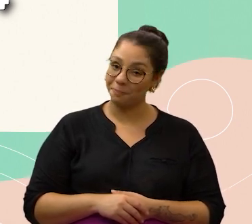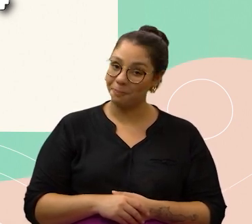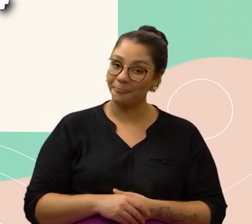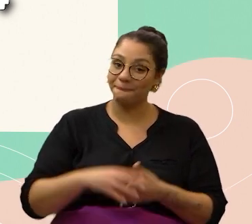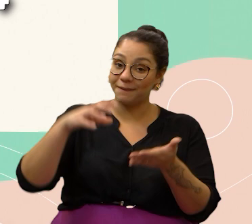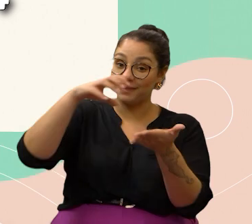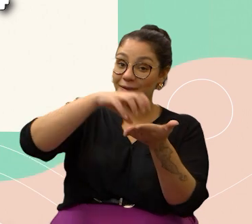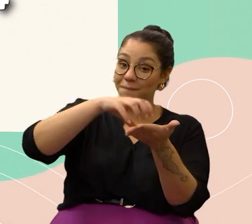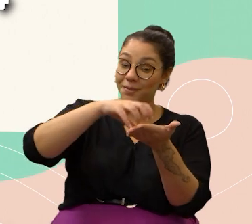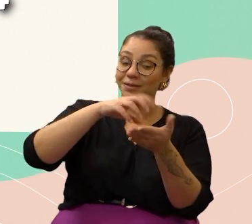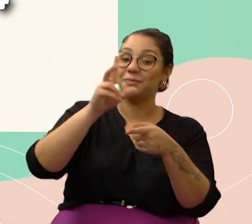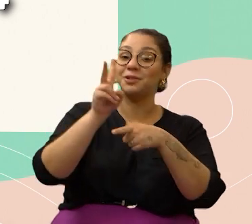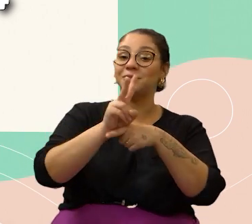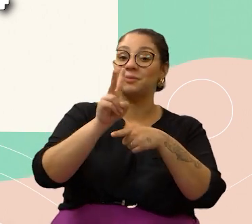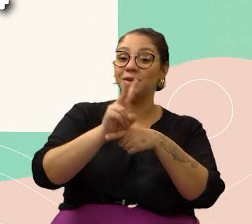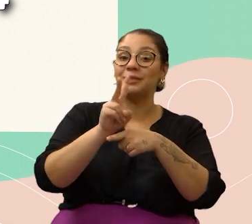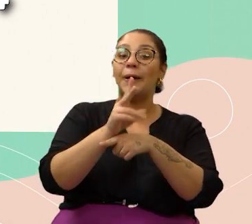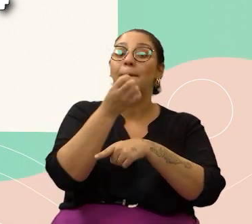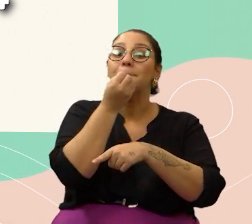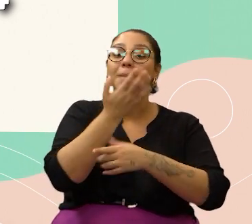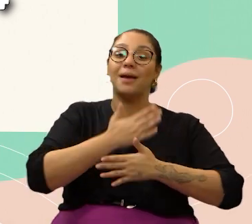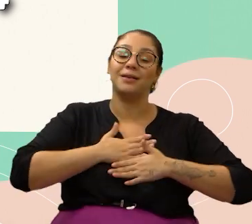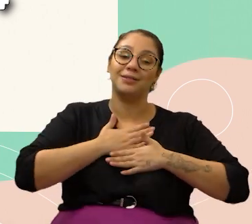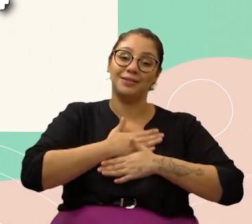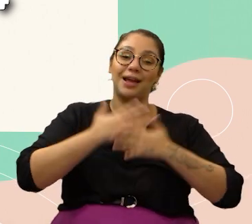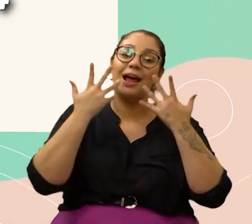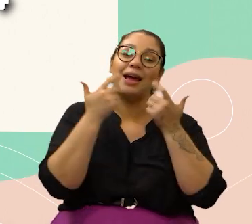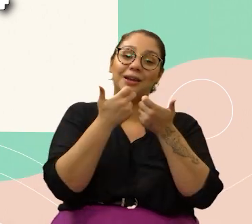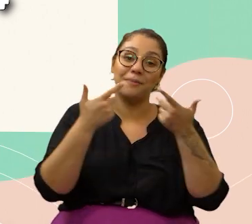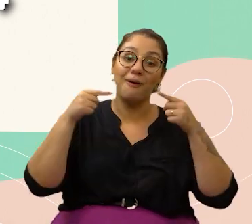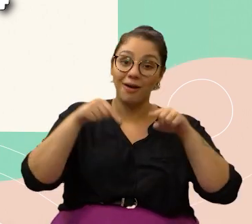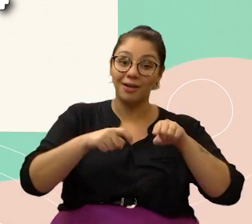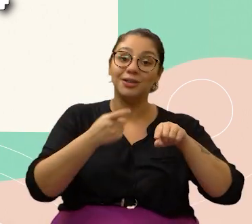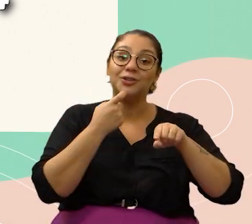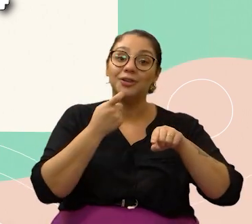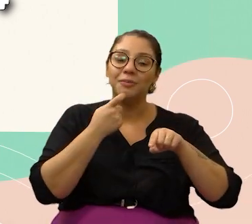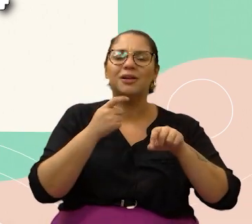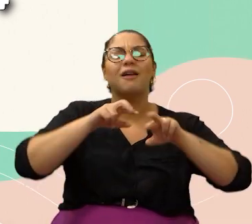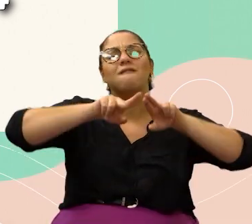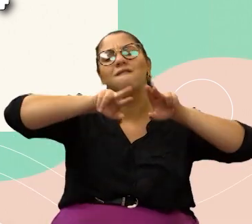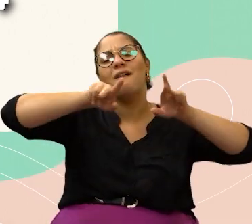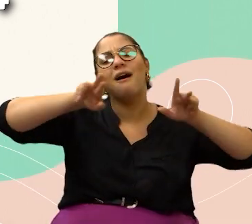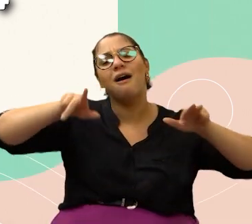94 95 89 44.